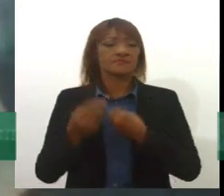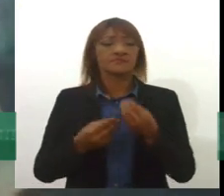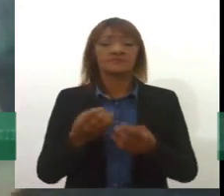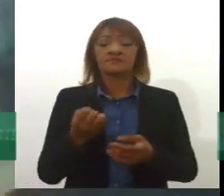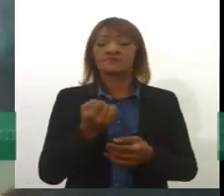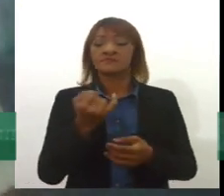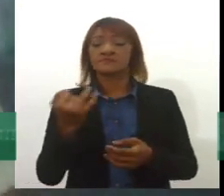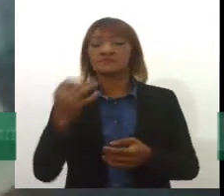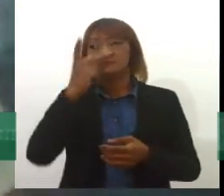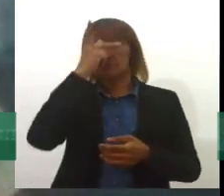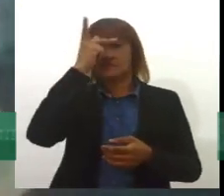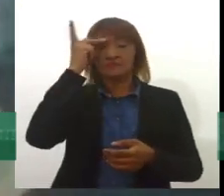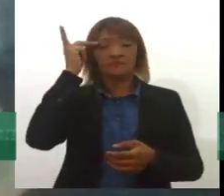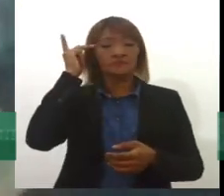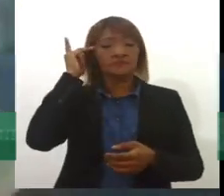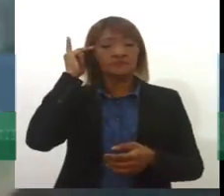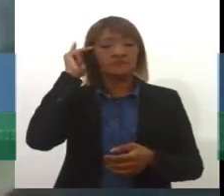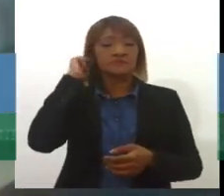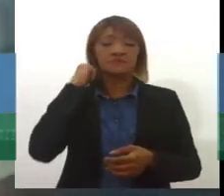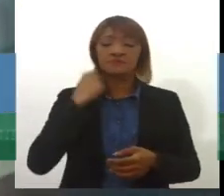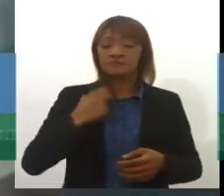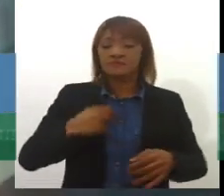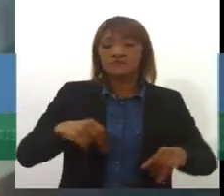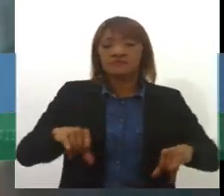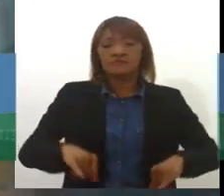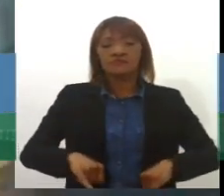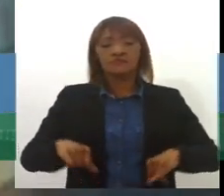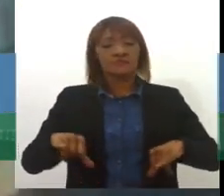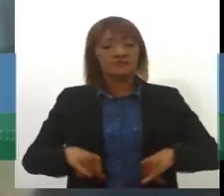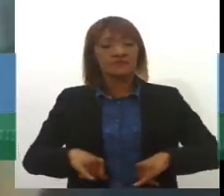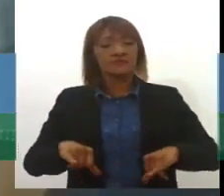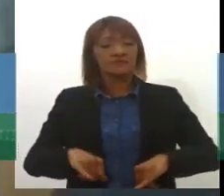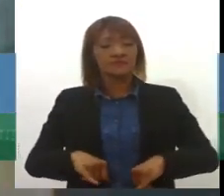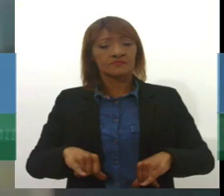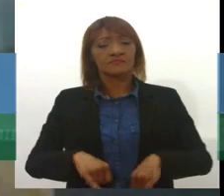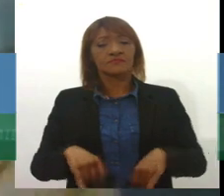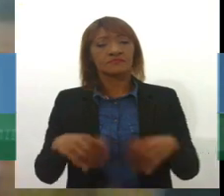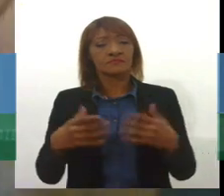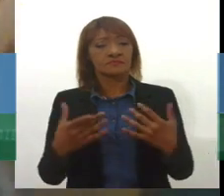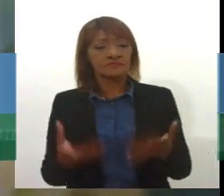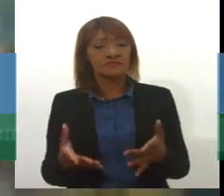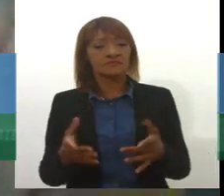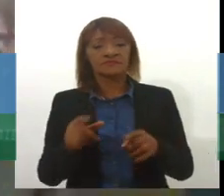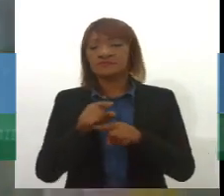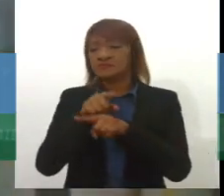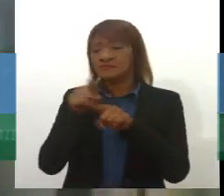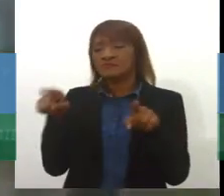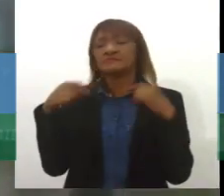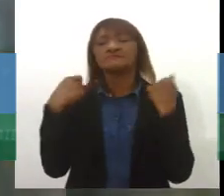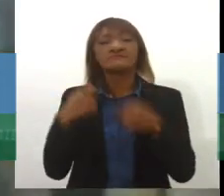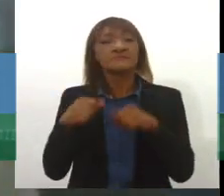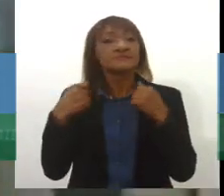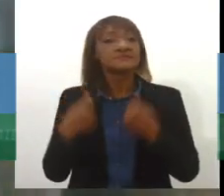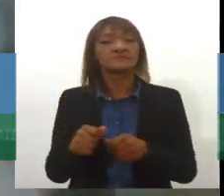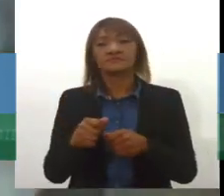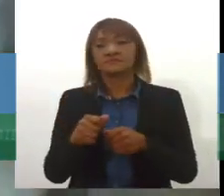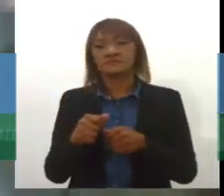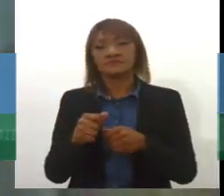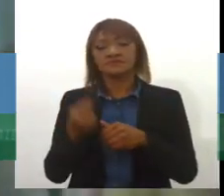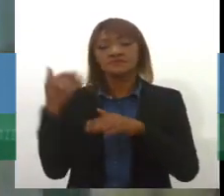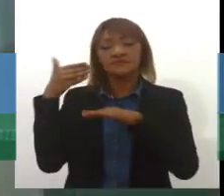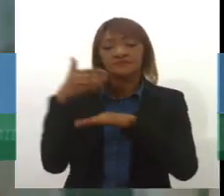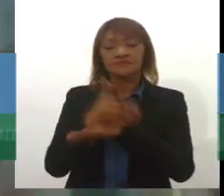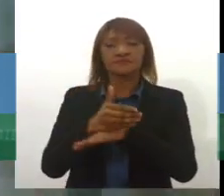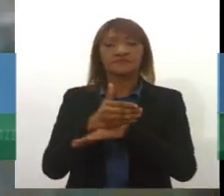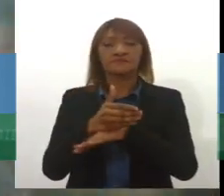processo de sofrimento, e aí é preciso que a gente entenda que essas pessoas precisam acessar serviços públicos de saúde